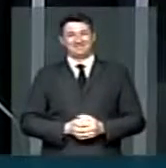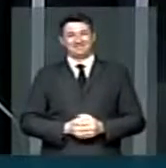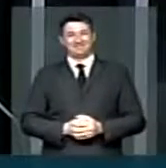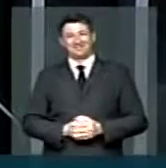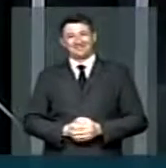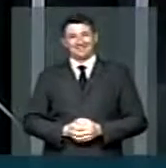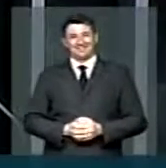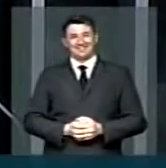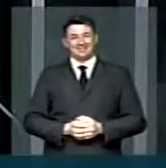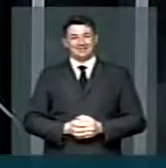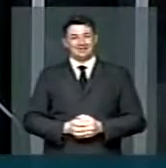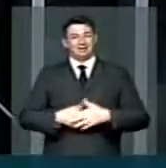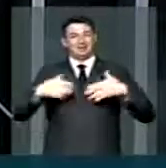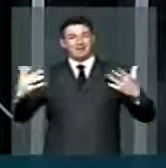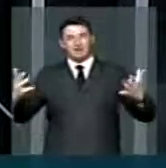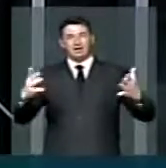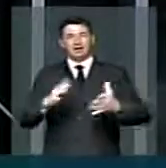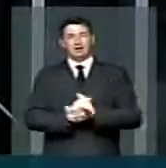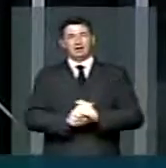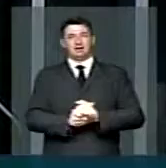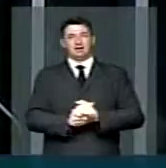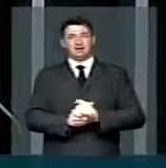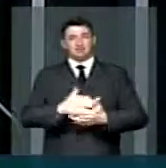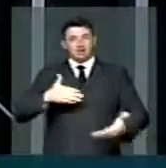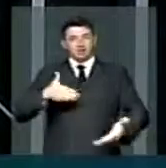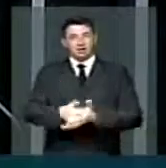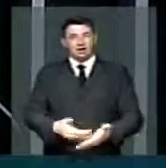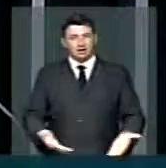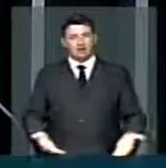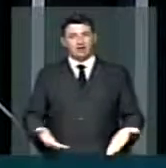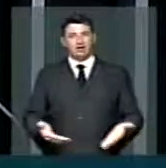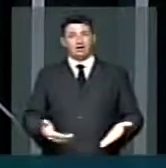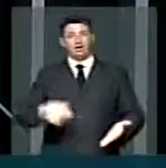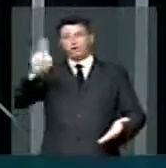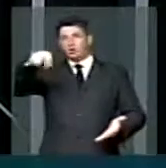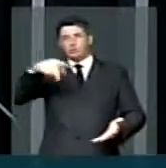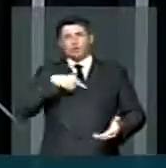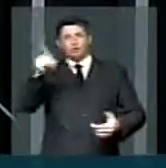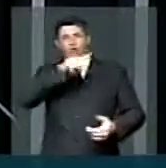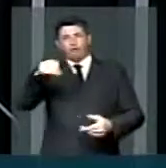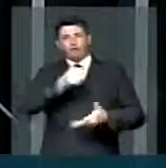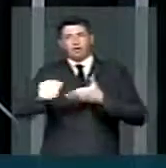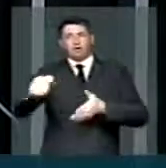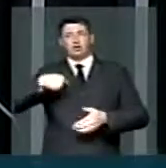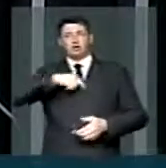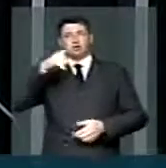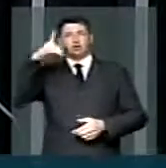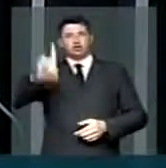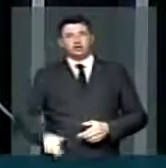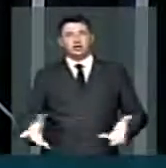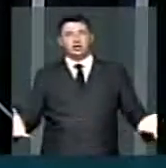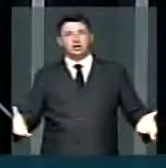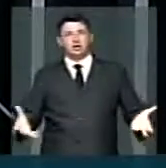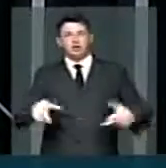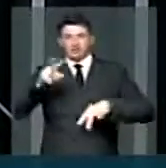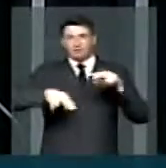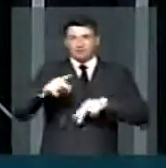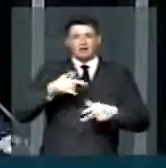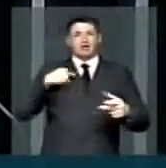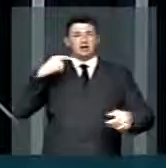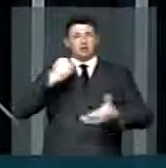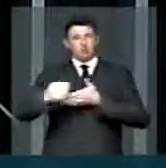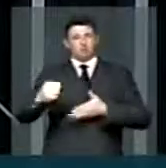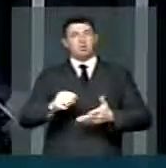e de repente e de repente nem o veto temos direito de poder apreciar, derrubar